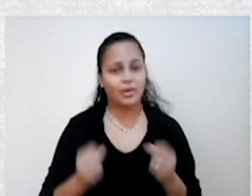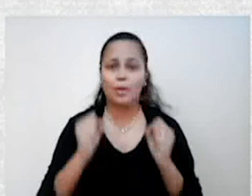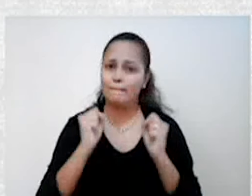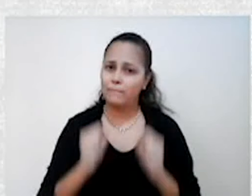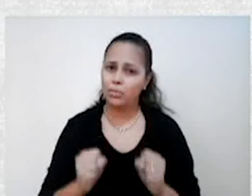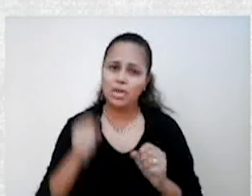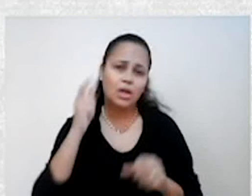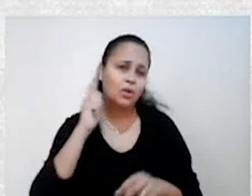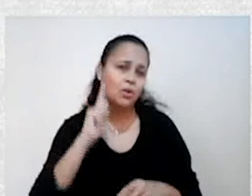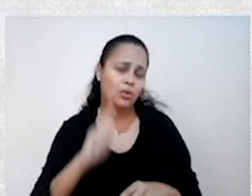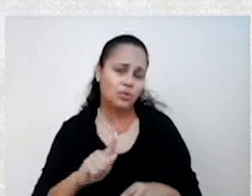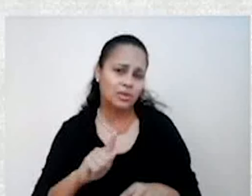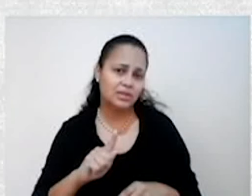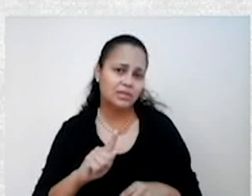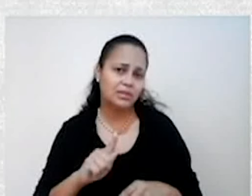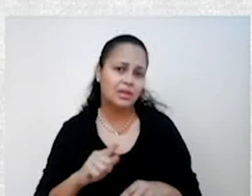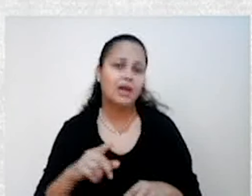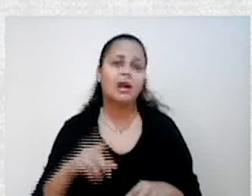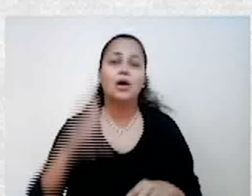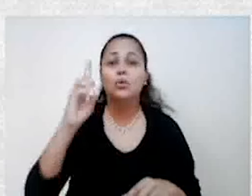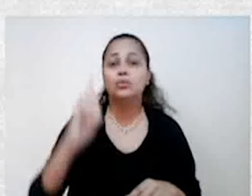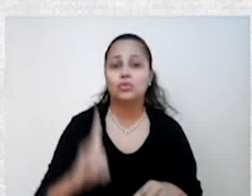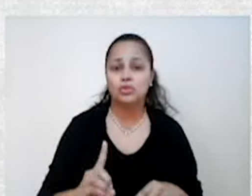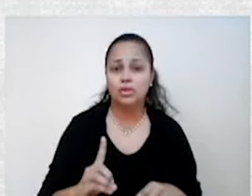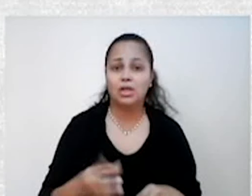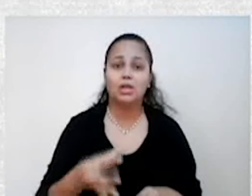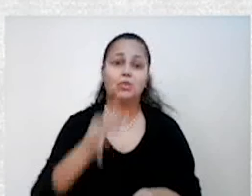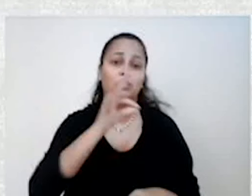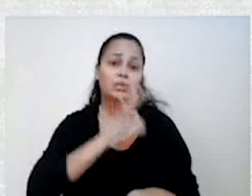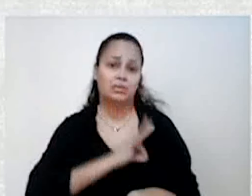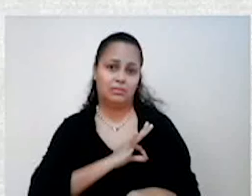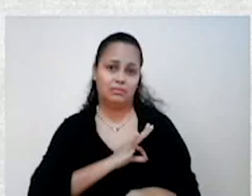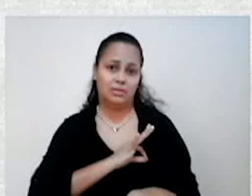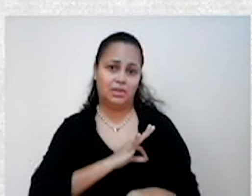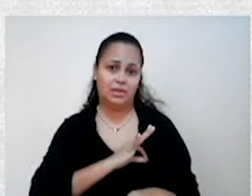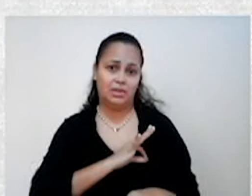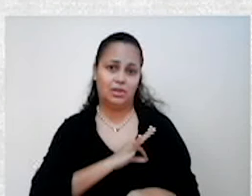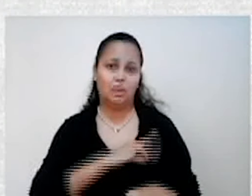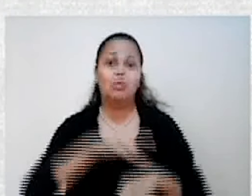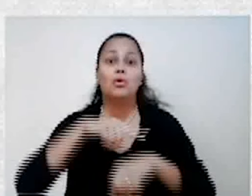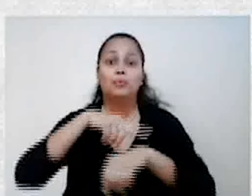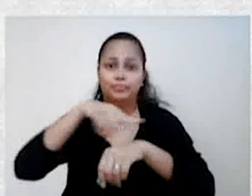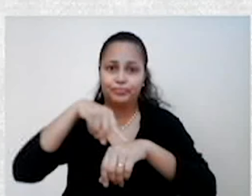conquistar direitos como salário mínimo, a limitação da jornada de trabalho,